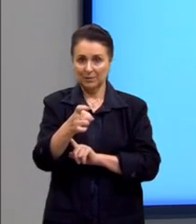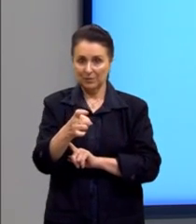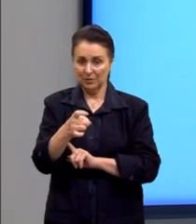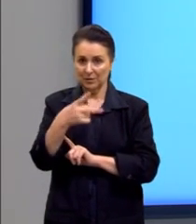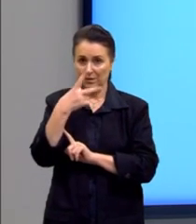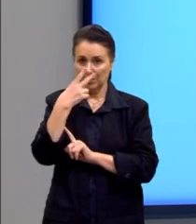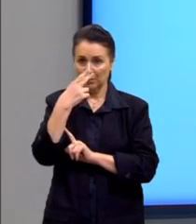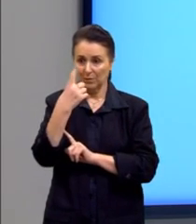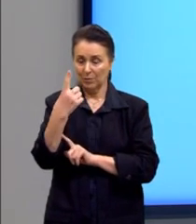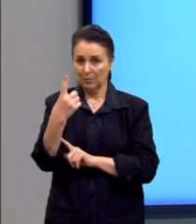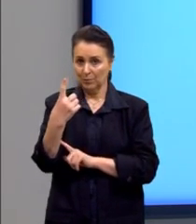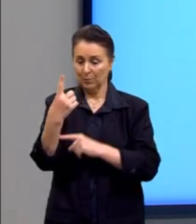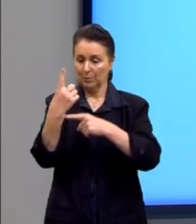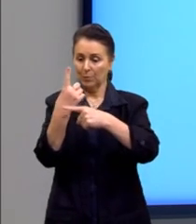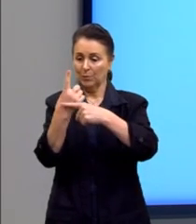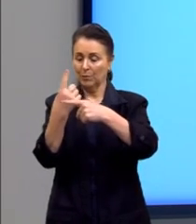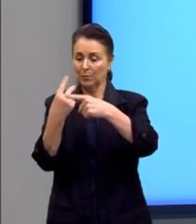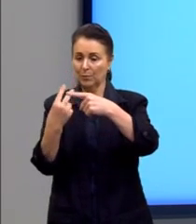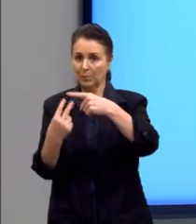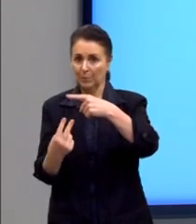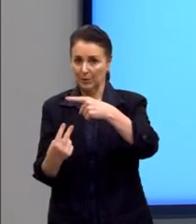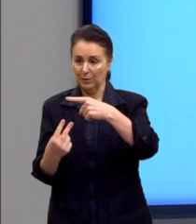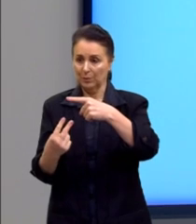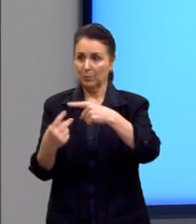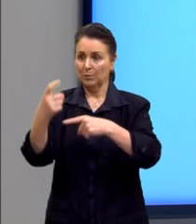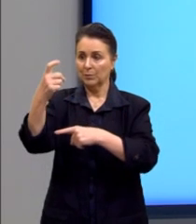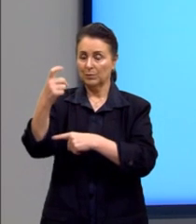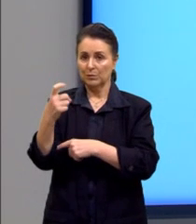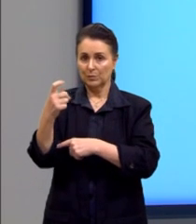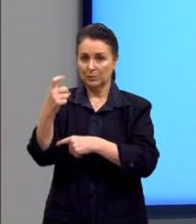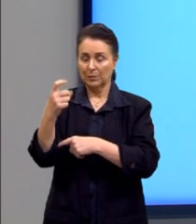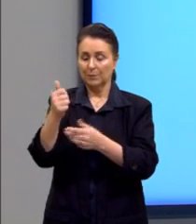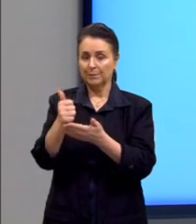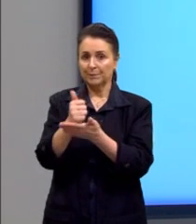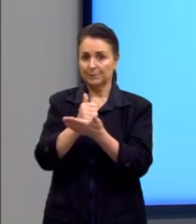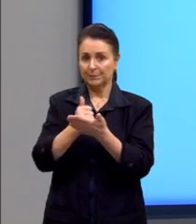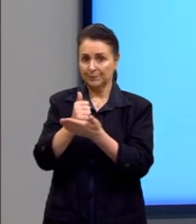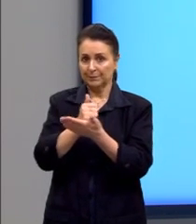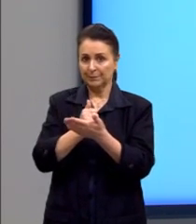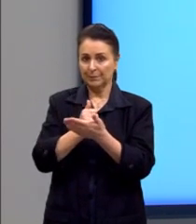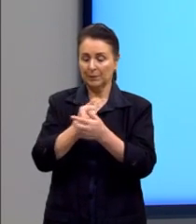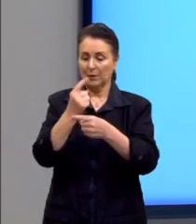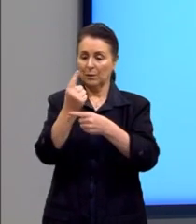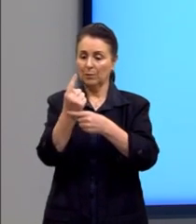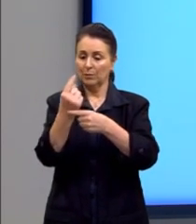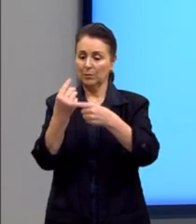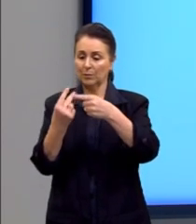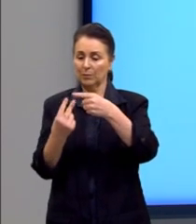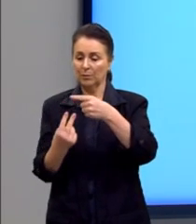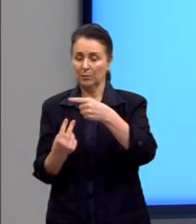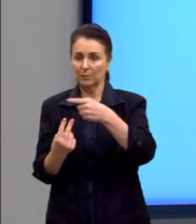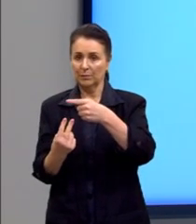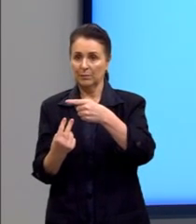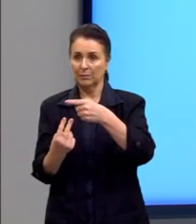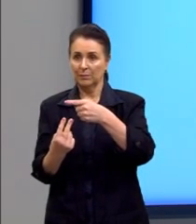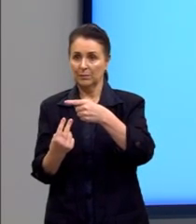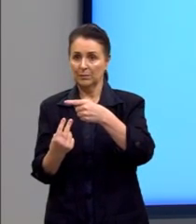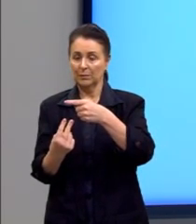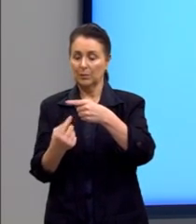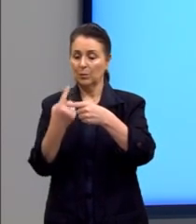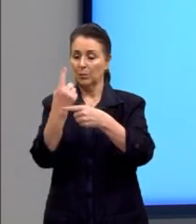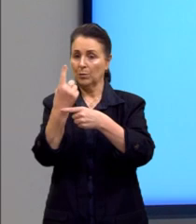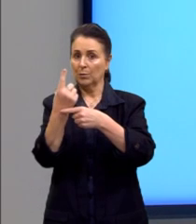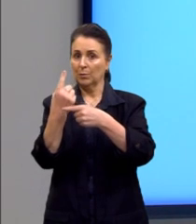a 1 meio elevado a x. A nossa base aqui é 1 sobre 2, é 1 meio. E 1